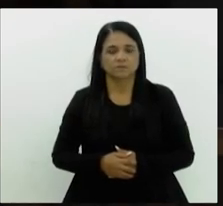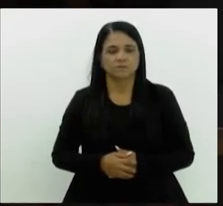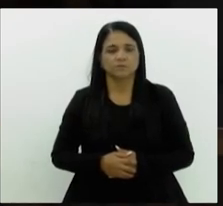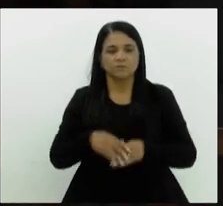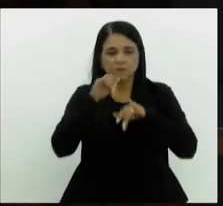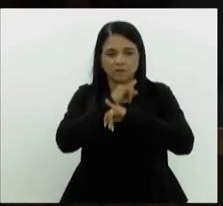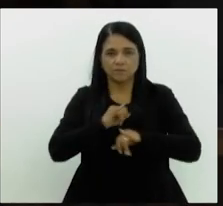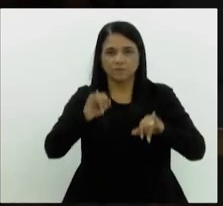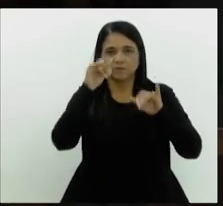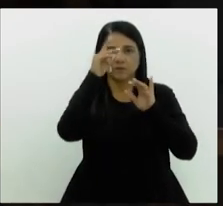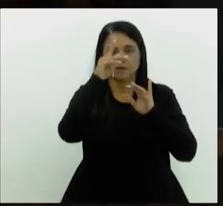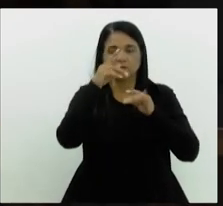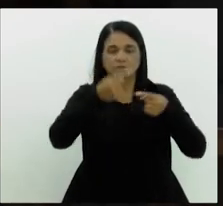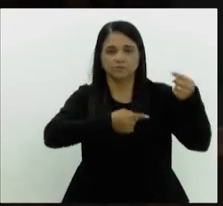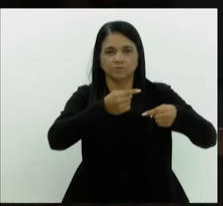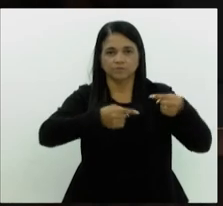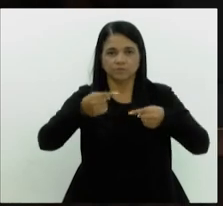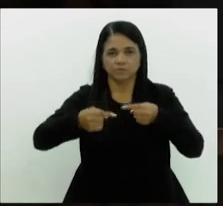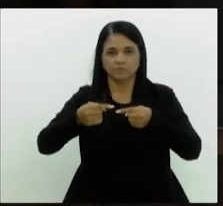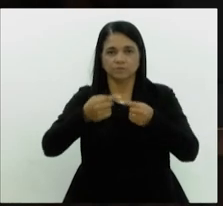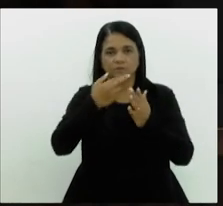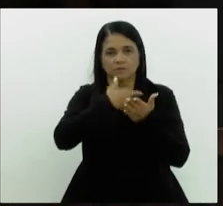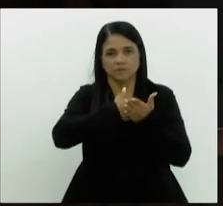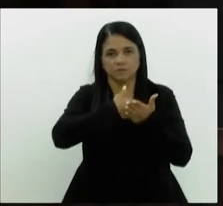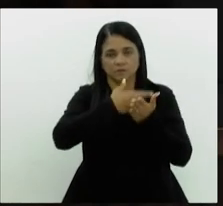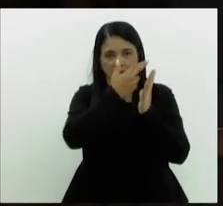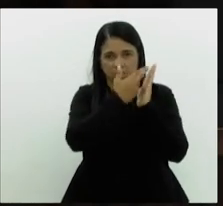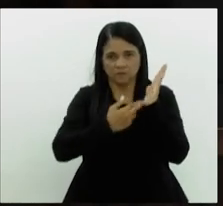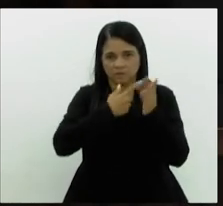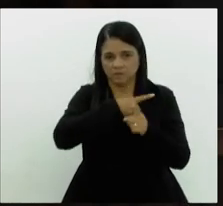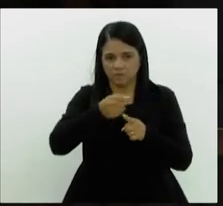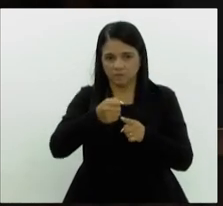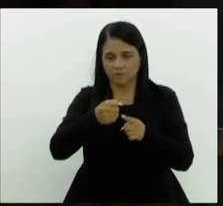Anuncio em discussão, em redação do vencido,